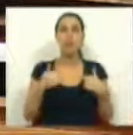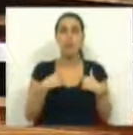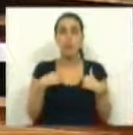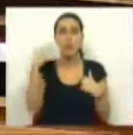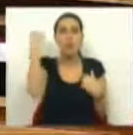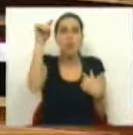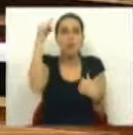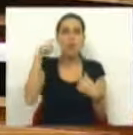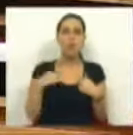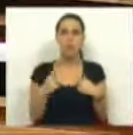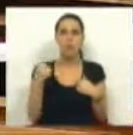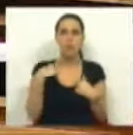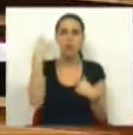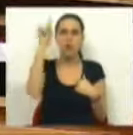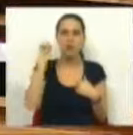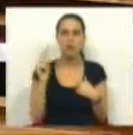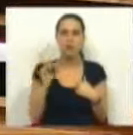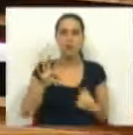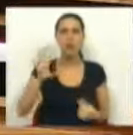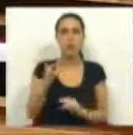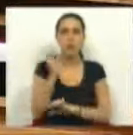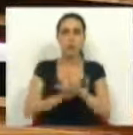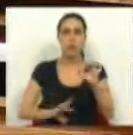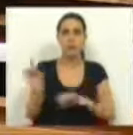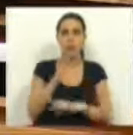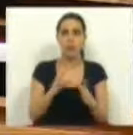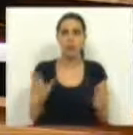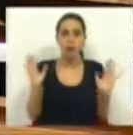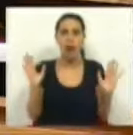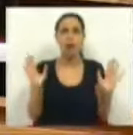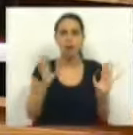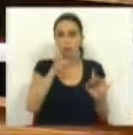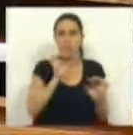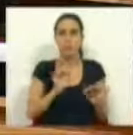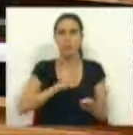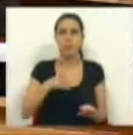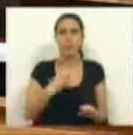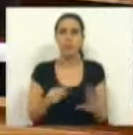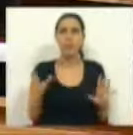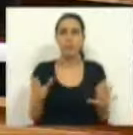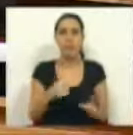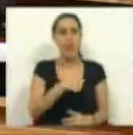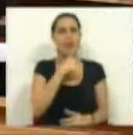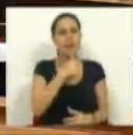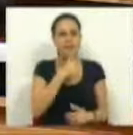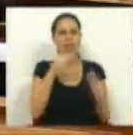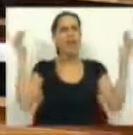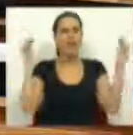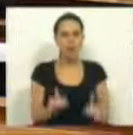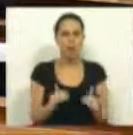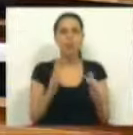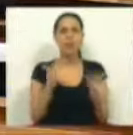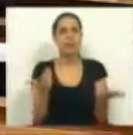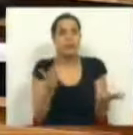públicos em canal aberto, e que nós seremos o único, o único país da Europa, se não mesmo do